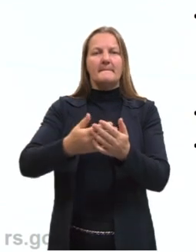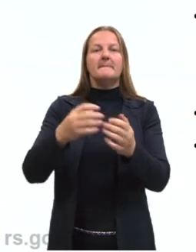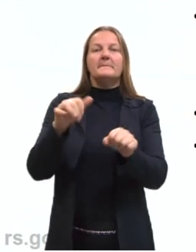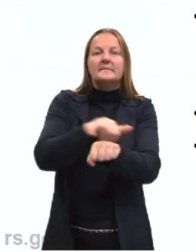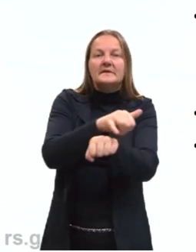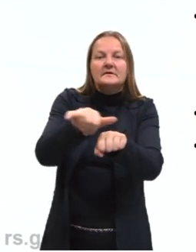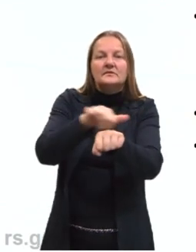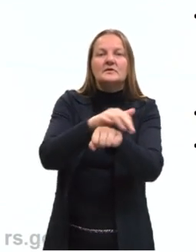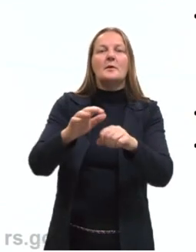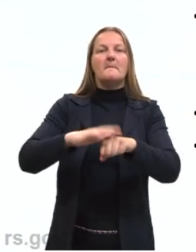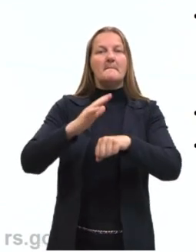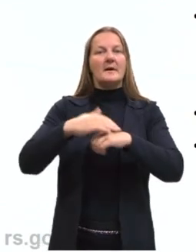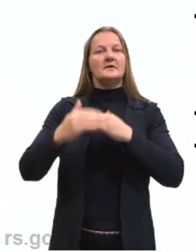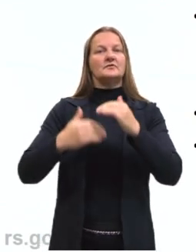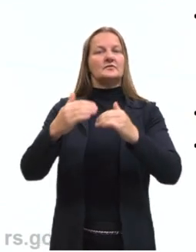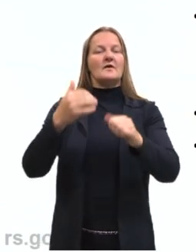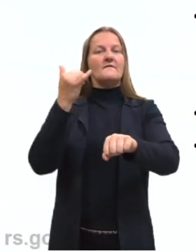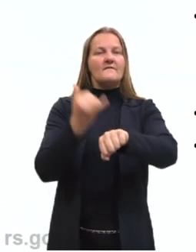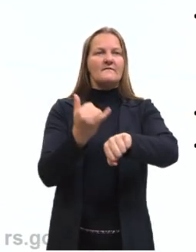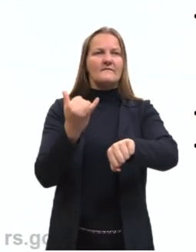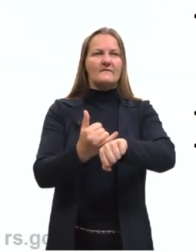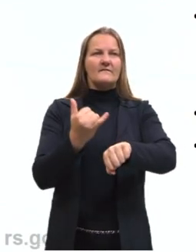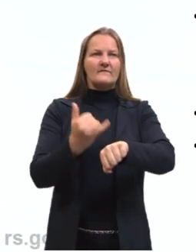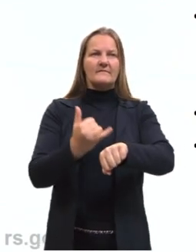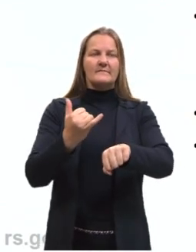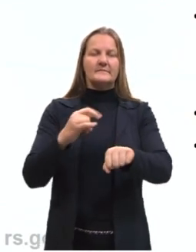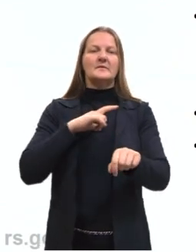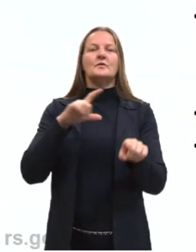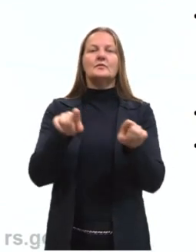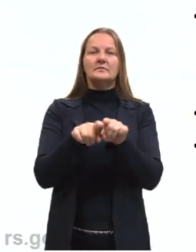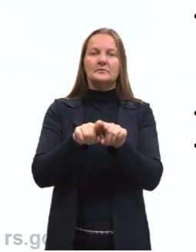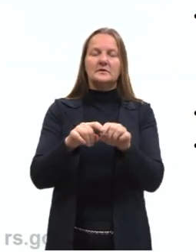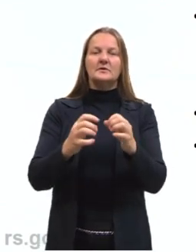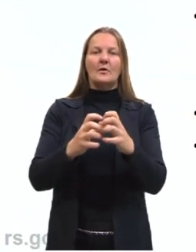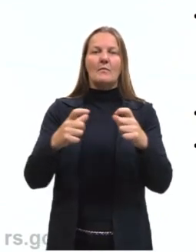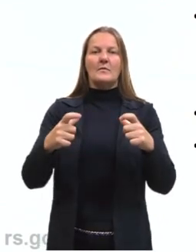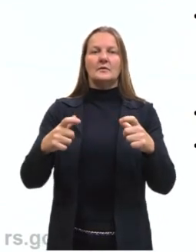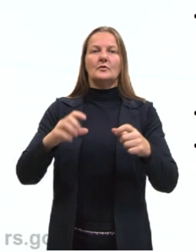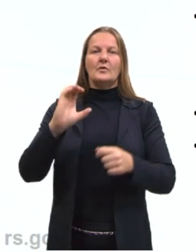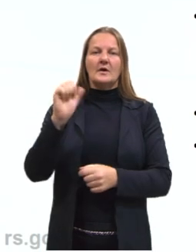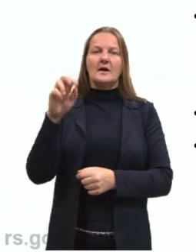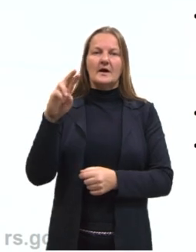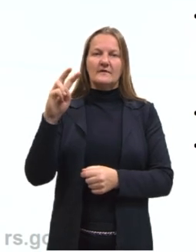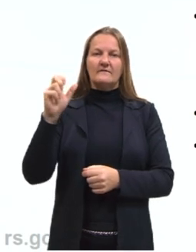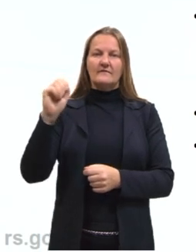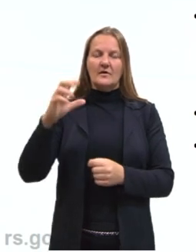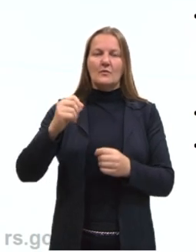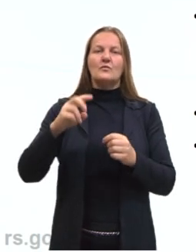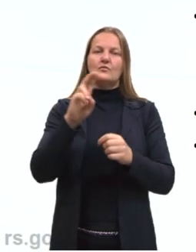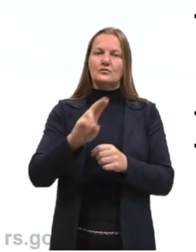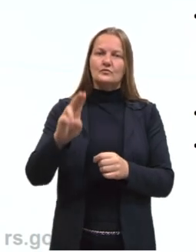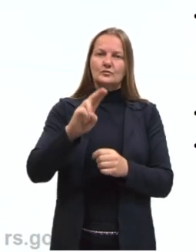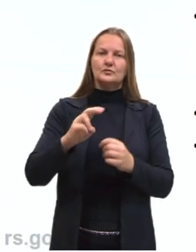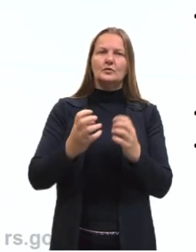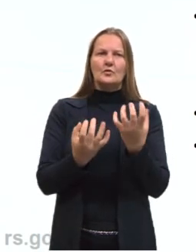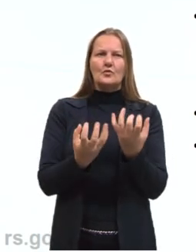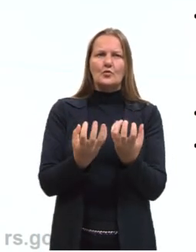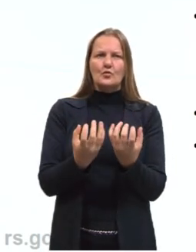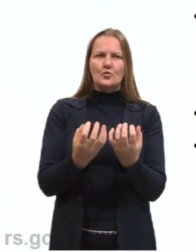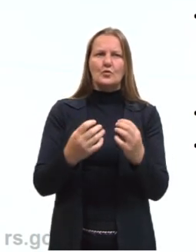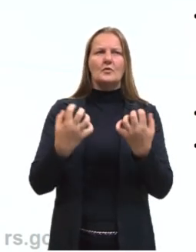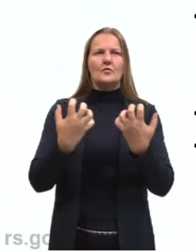mais avançadas na produção do ferro. Aumento do uso de carvão, justamente porque a gente está falando de térmica,